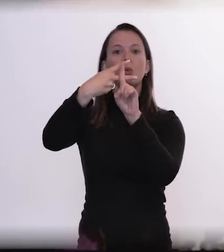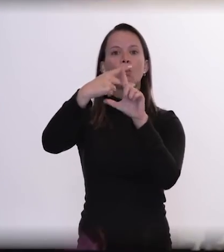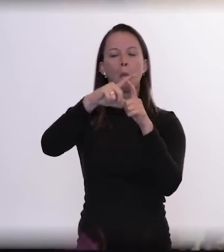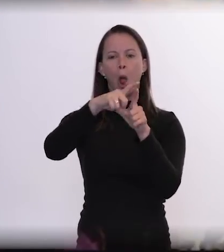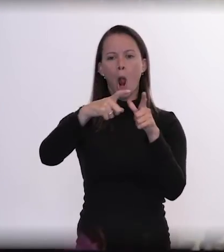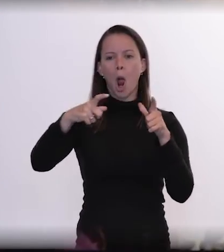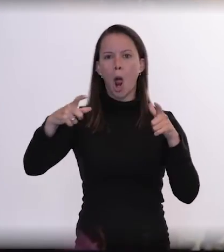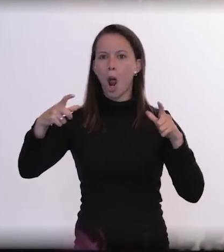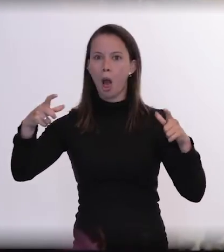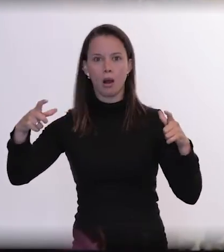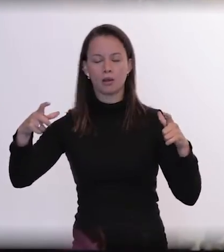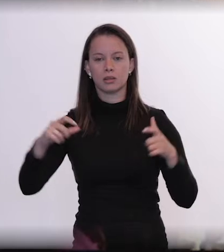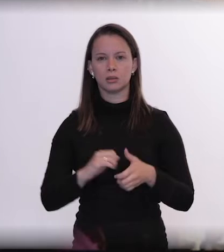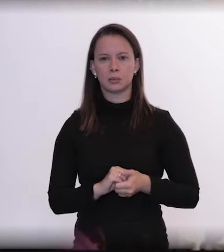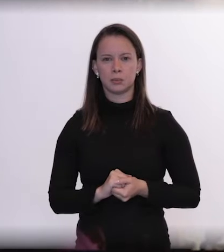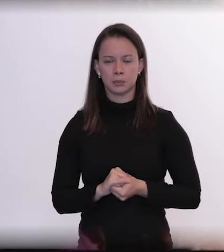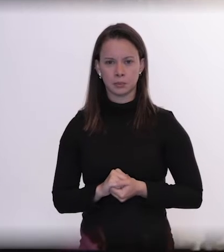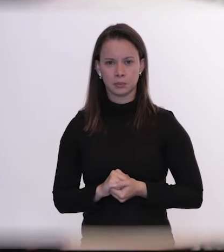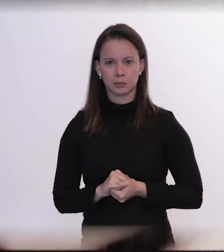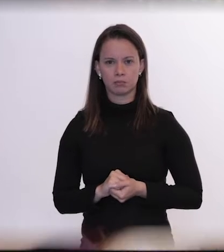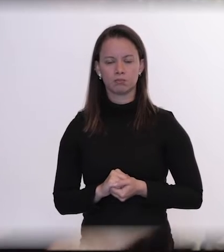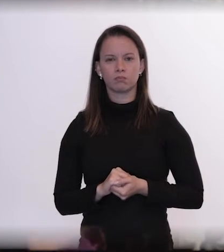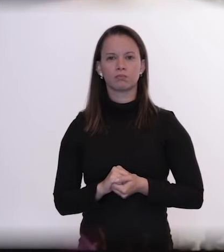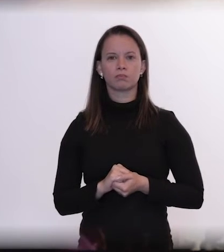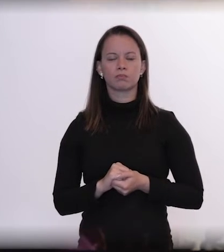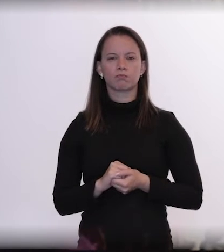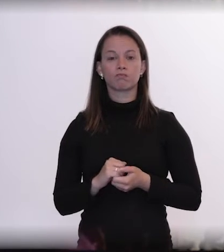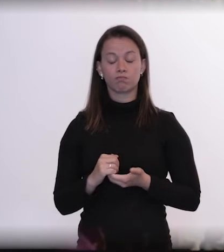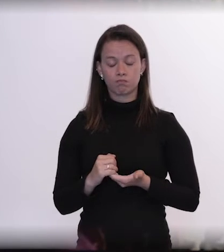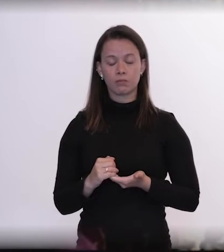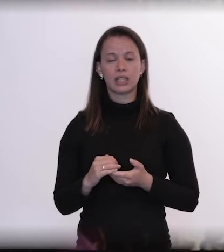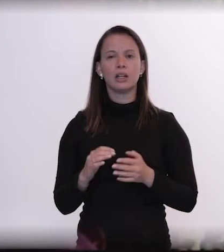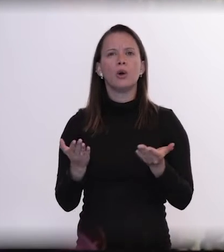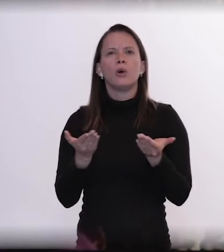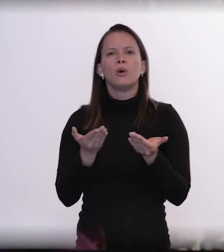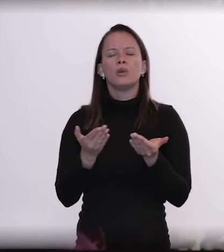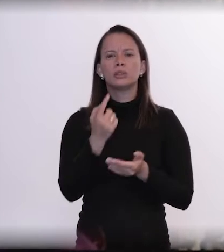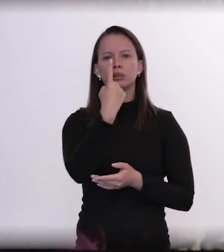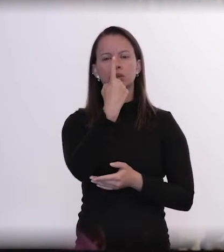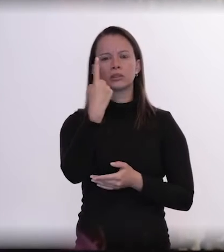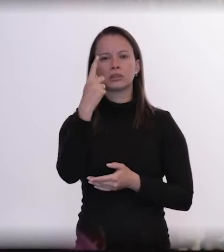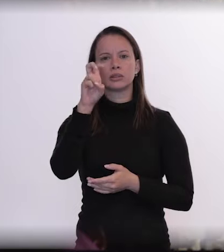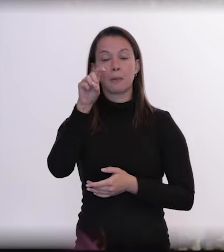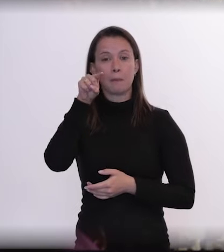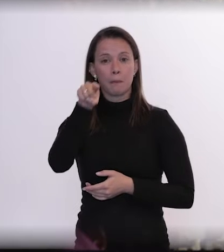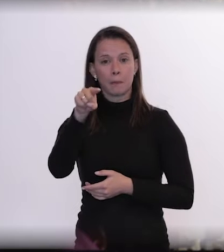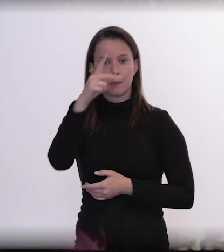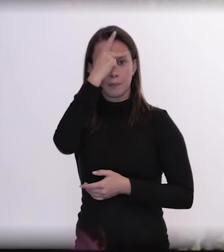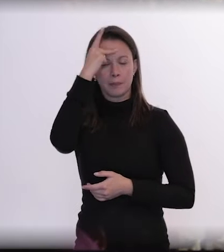às vezes, quase de um dia para o outro. É uma cidade que hoje tem 115 mil habitantes.